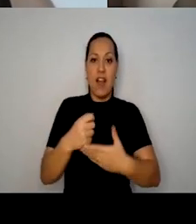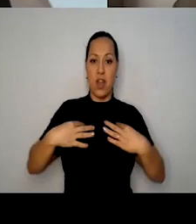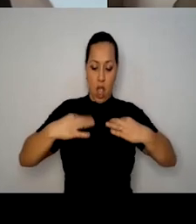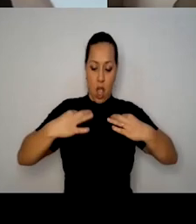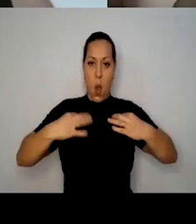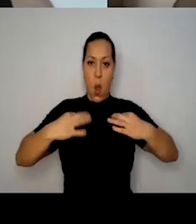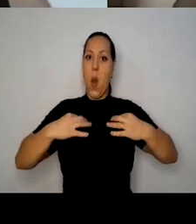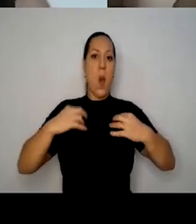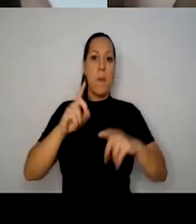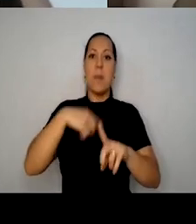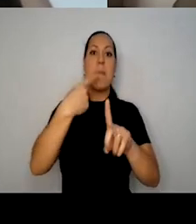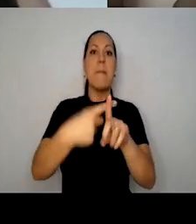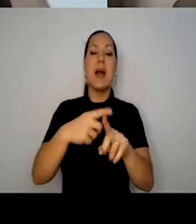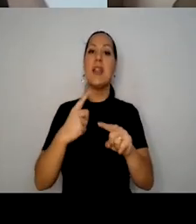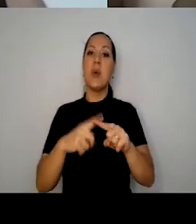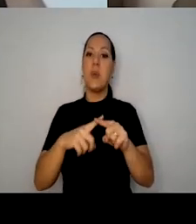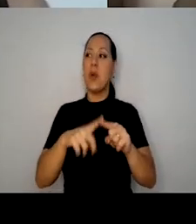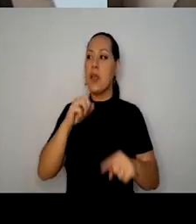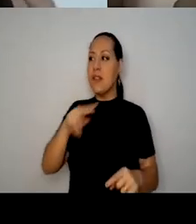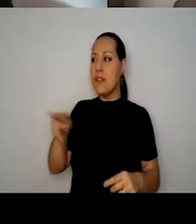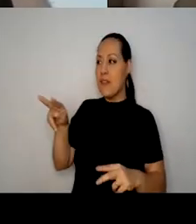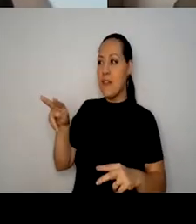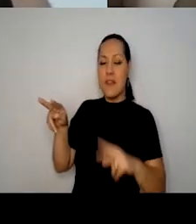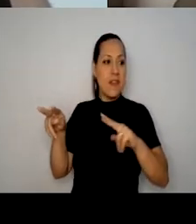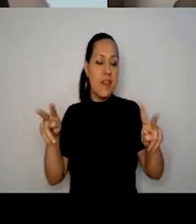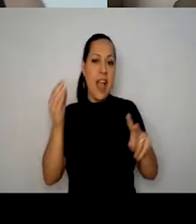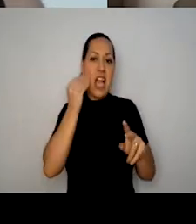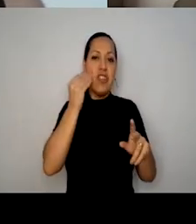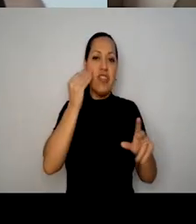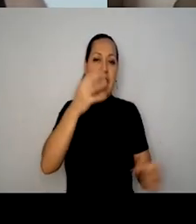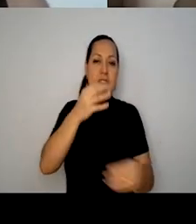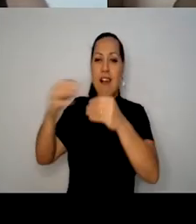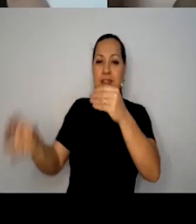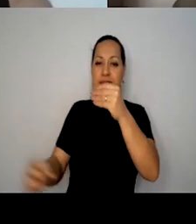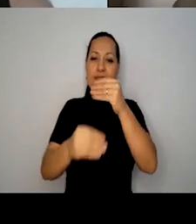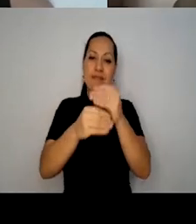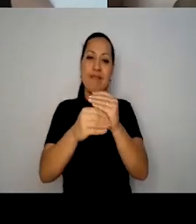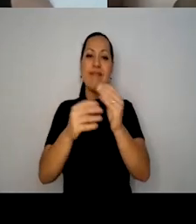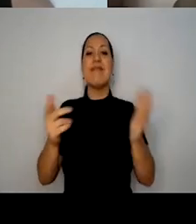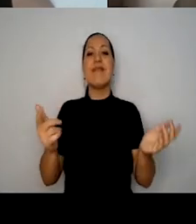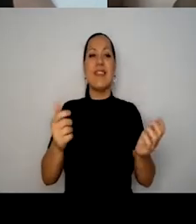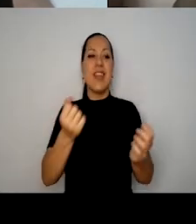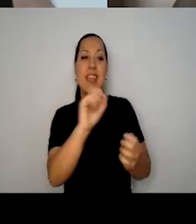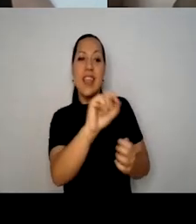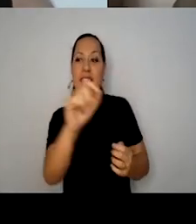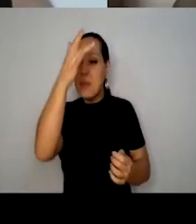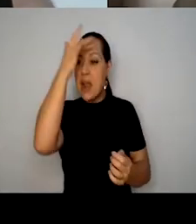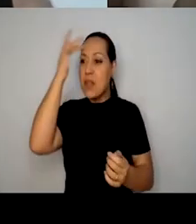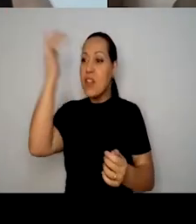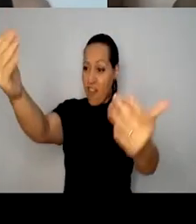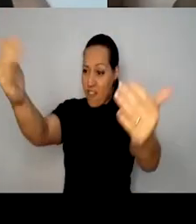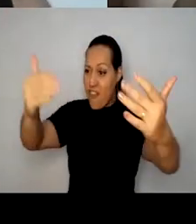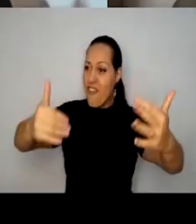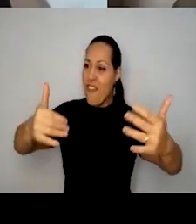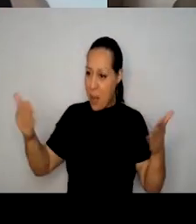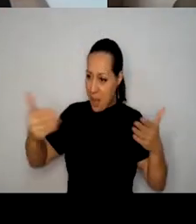entrou alguém em cena, a gente já tenta incluir, botar uma roupa na pessoa, e já aconteceram coisas maravilhosas, assim,